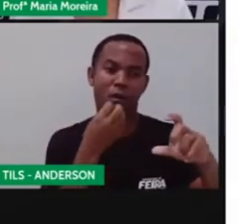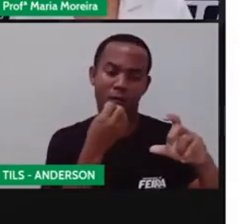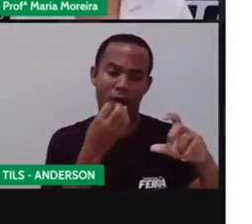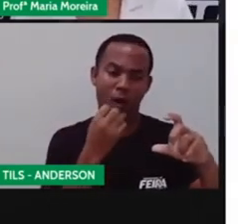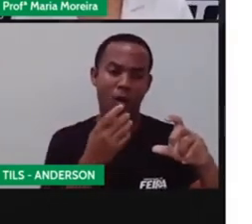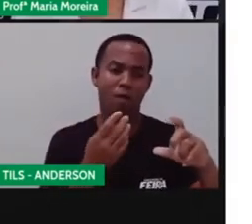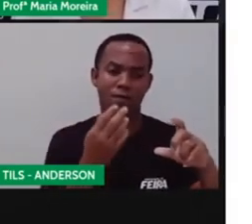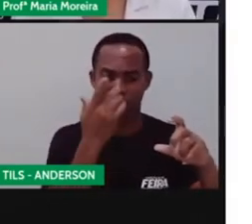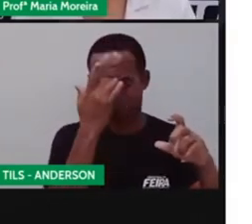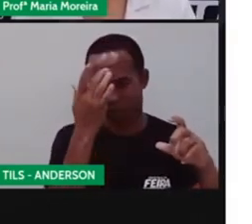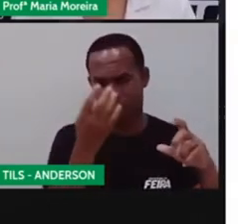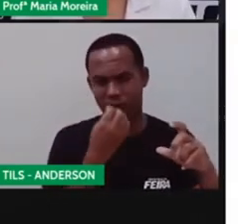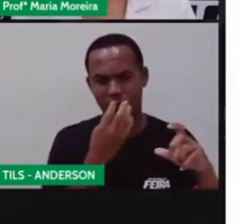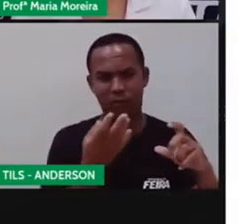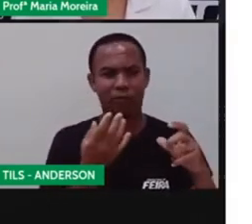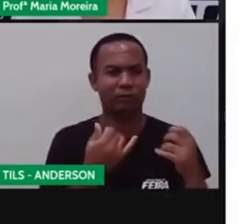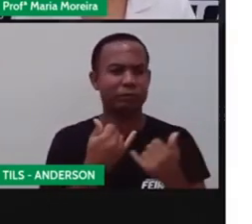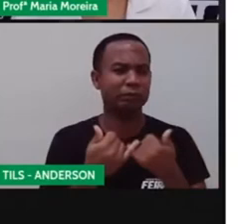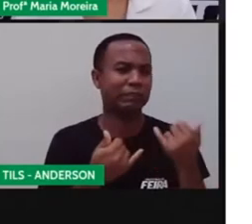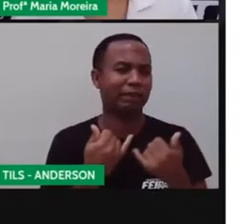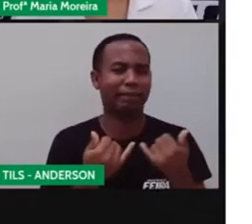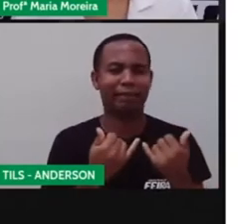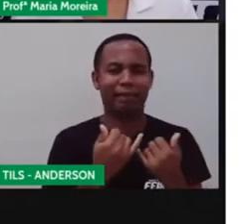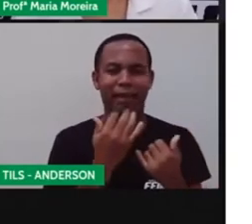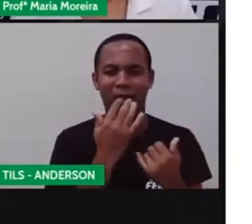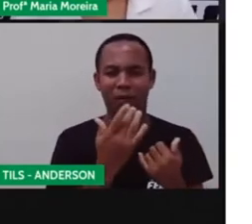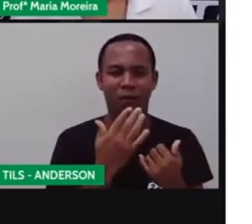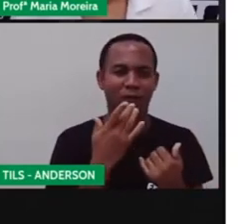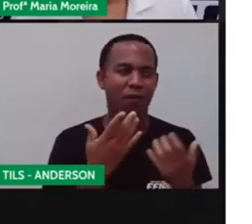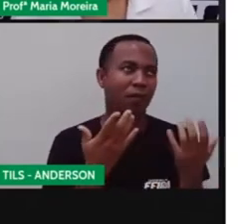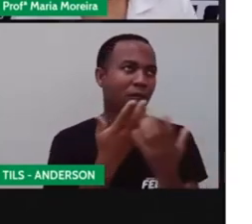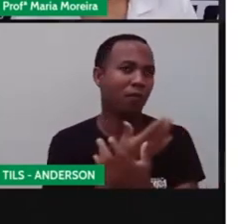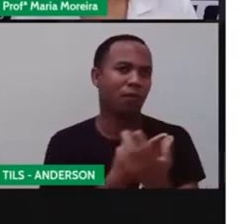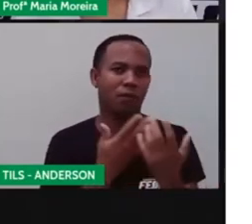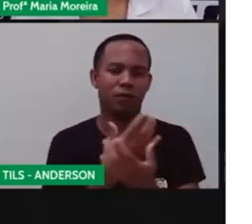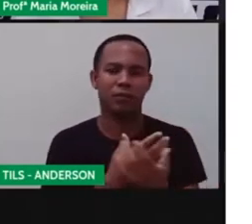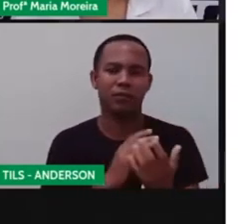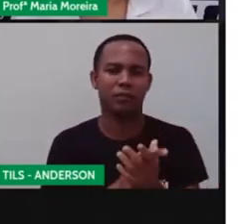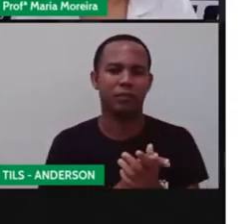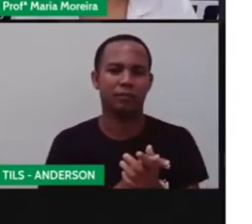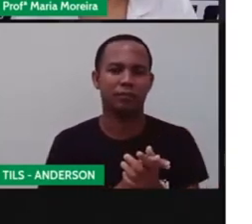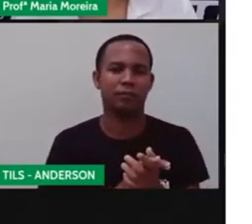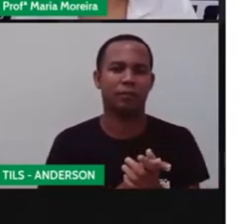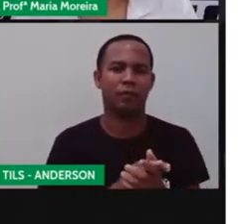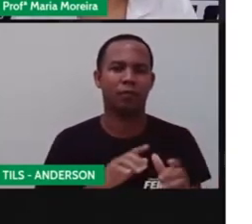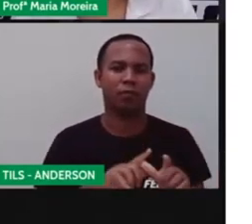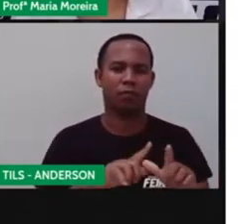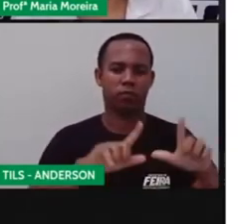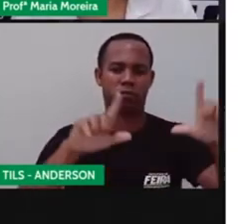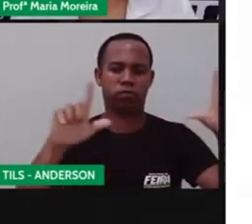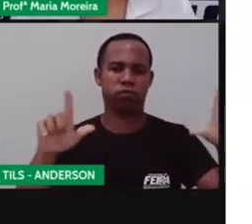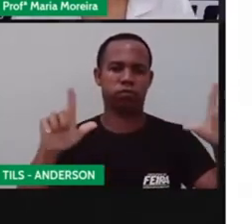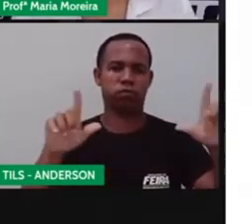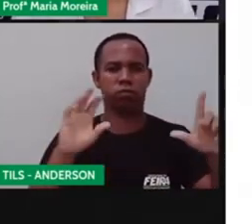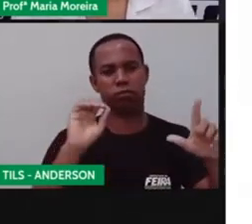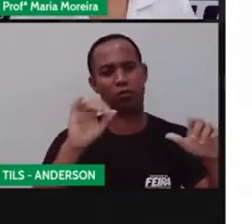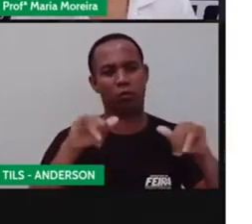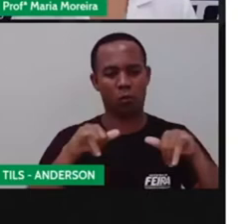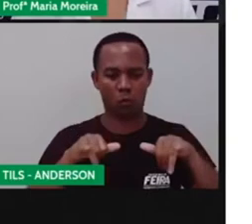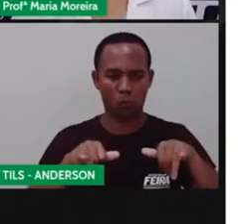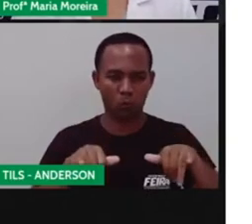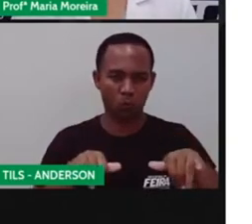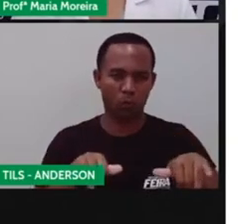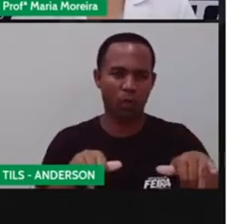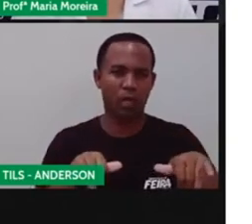linguagem infantil, cores e músicas? Pois é. A propaganda de TV que a gente vê de supermercado,